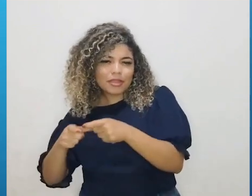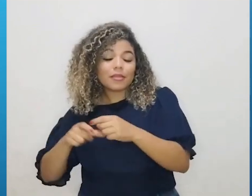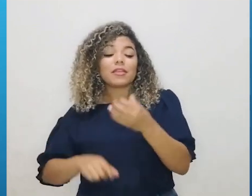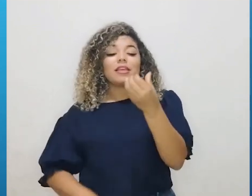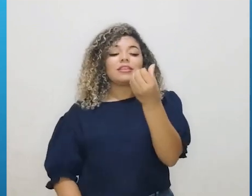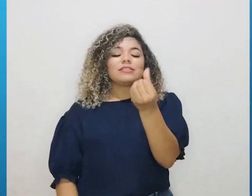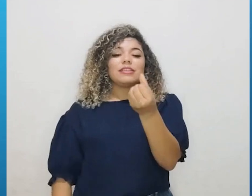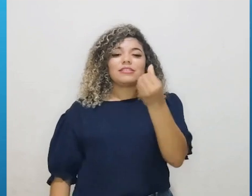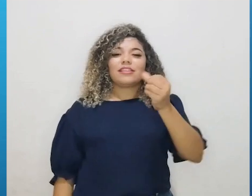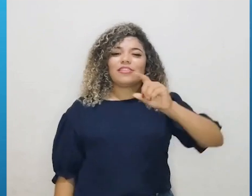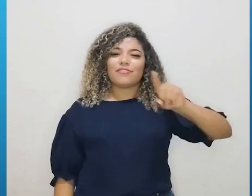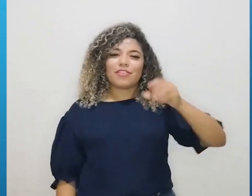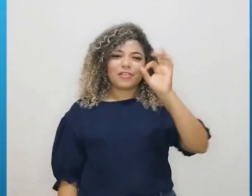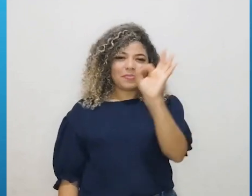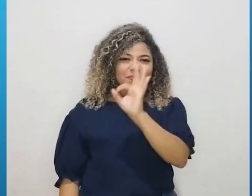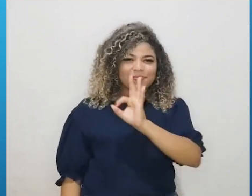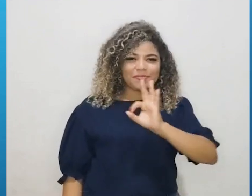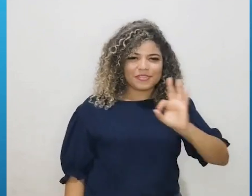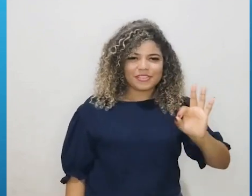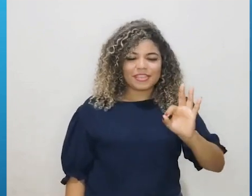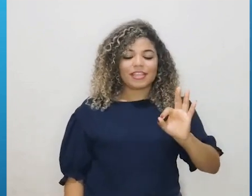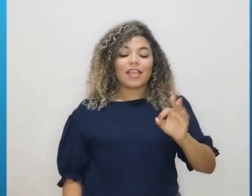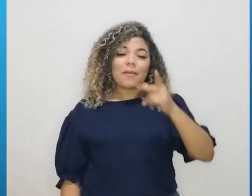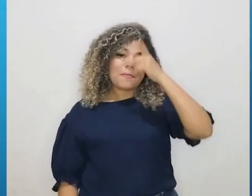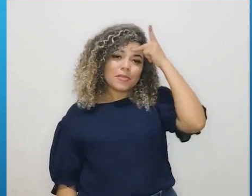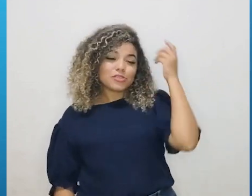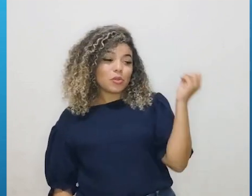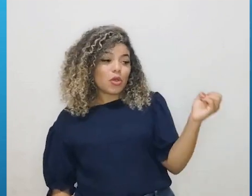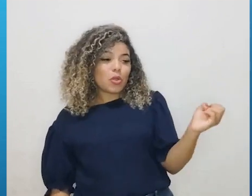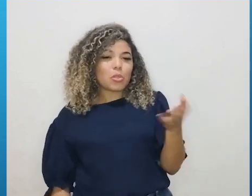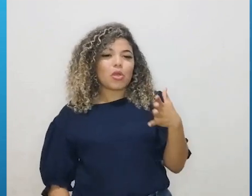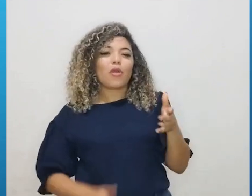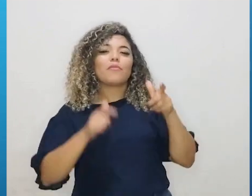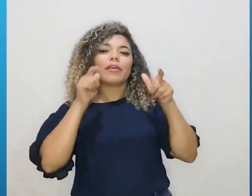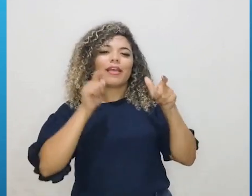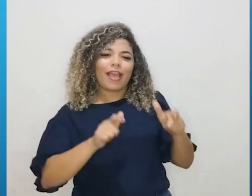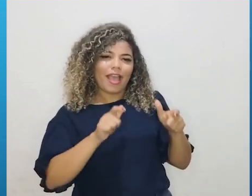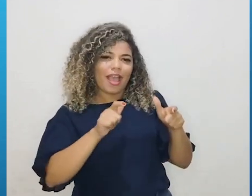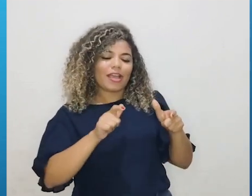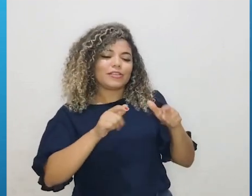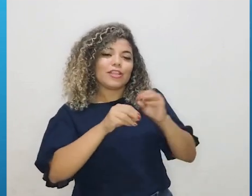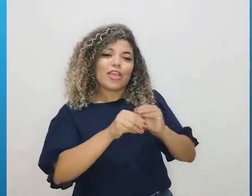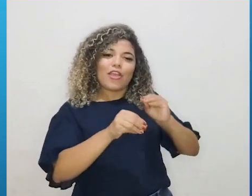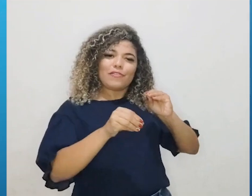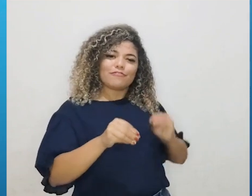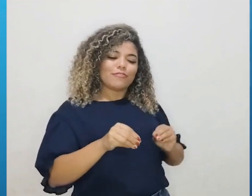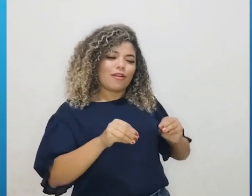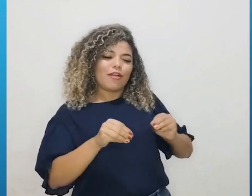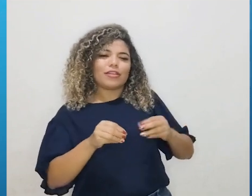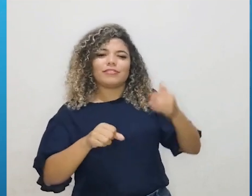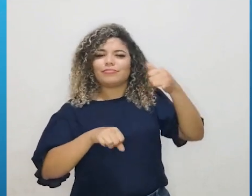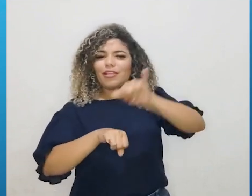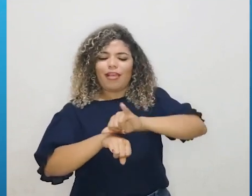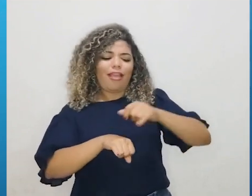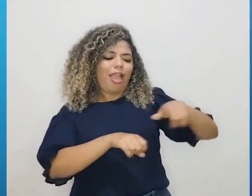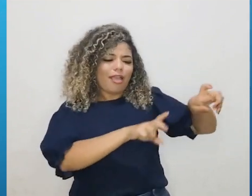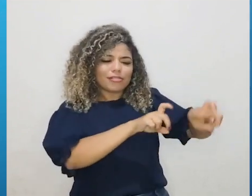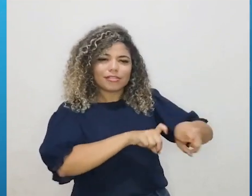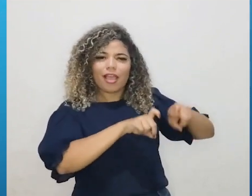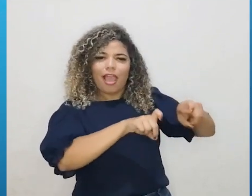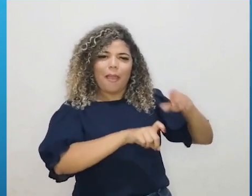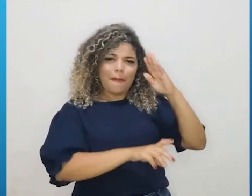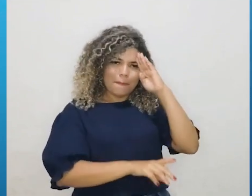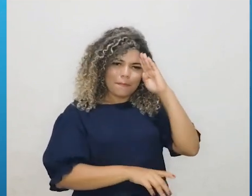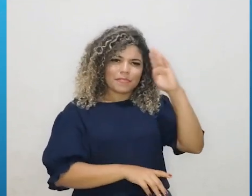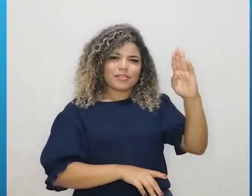,58% dos novos habitantes se concentraram em regiões fora desses grandes centros urbanos. Olha